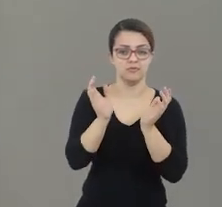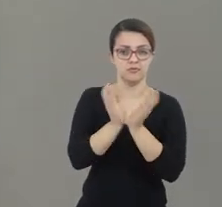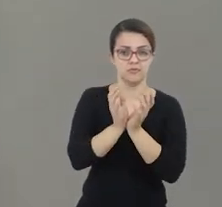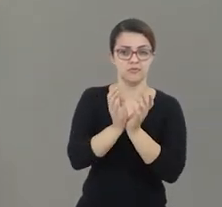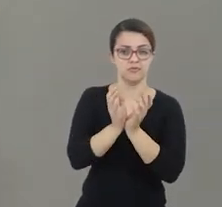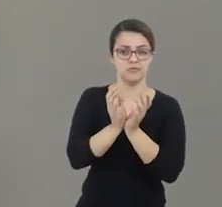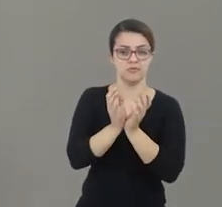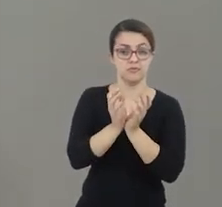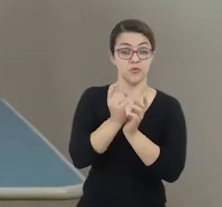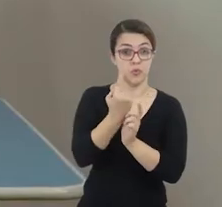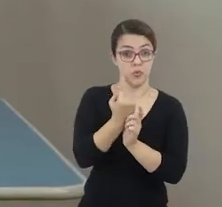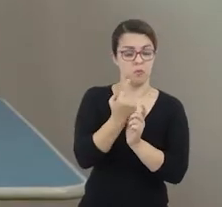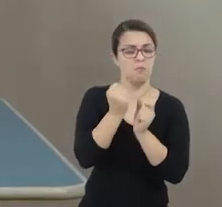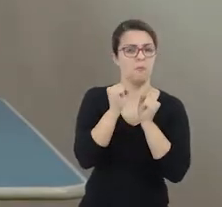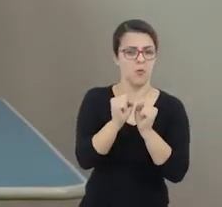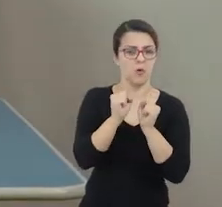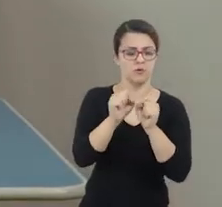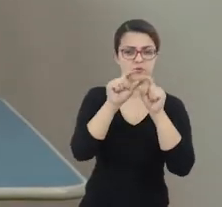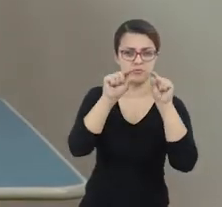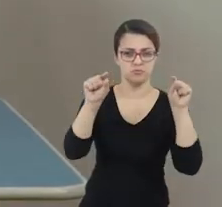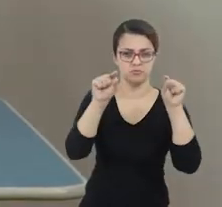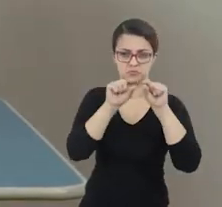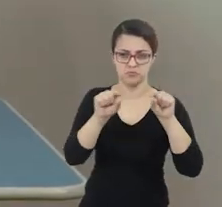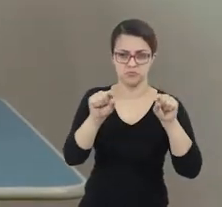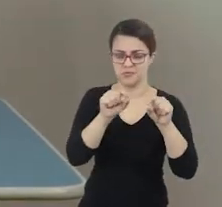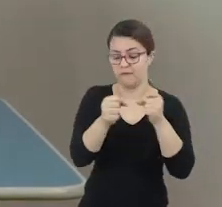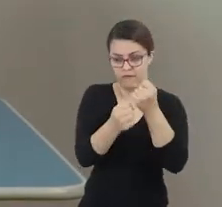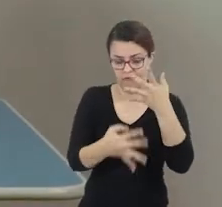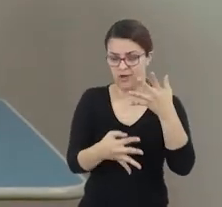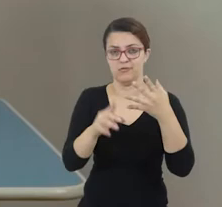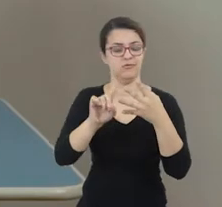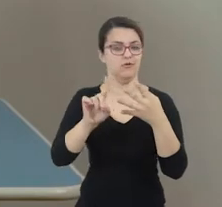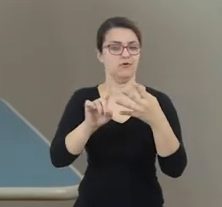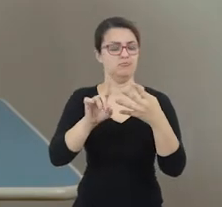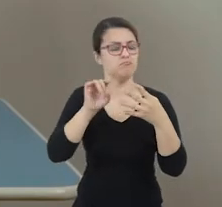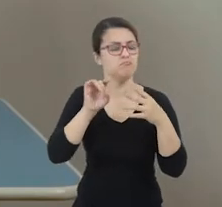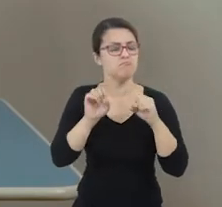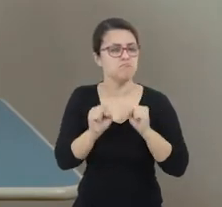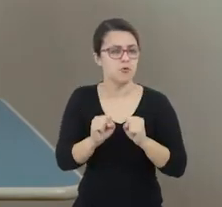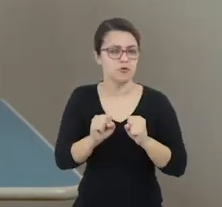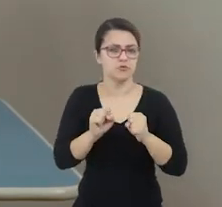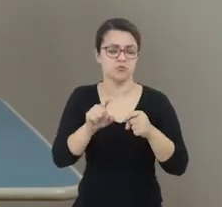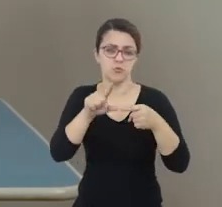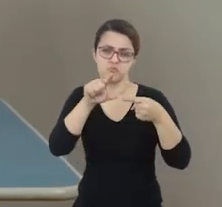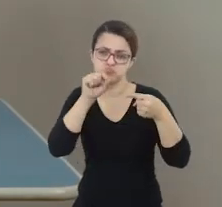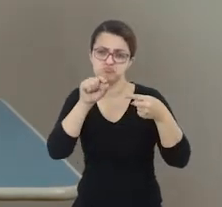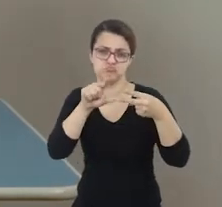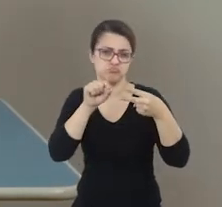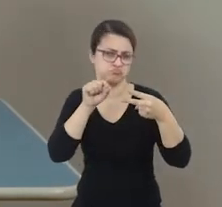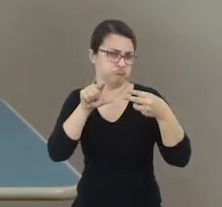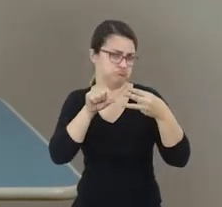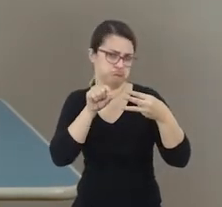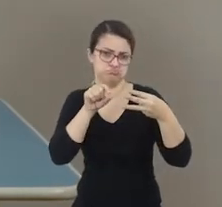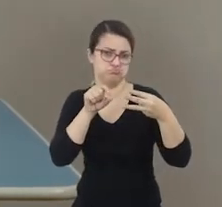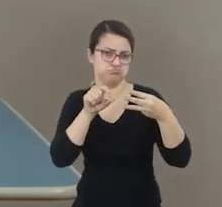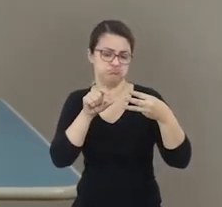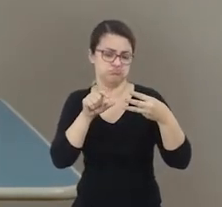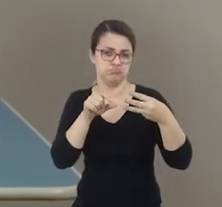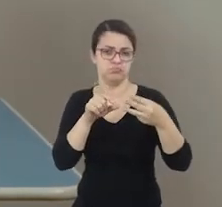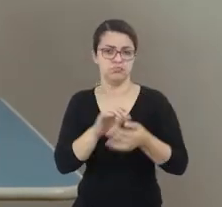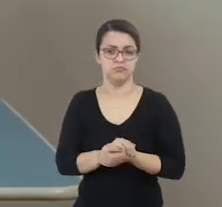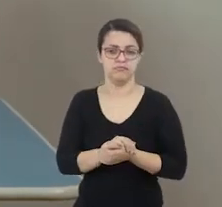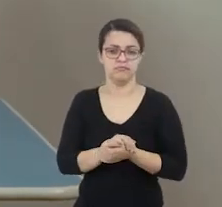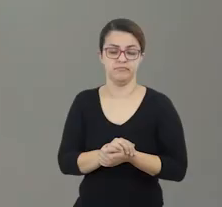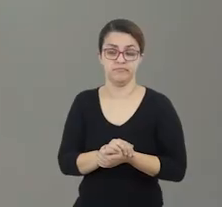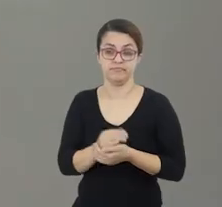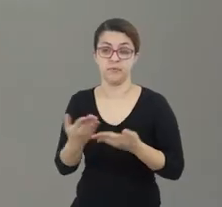com esses programas. Ah, e não precisa ser muitos programas, não. Podem escolher 3 ou 4 programas para registrar,